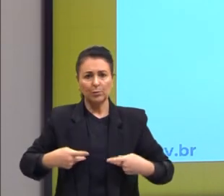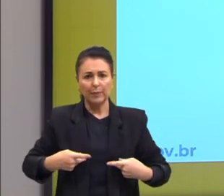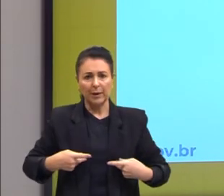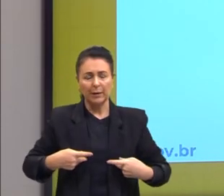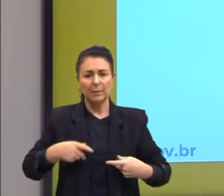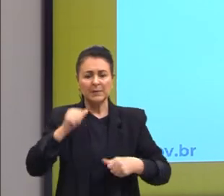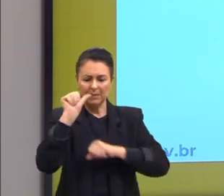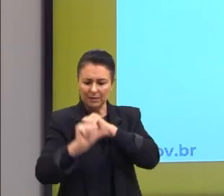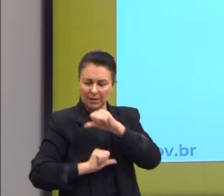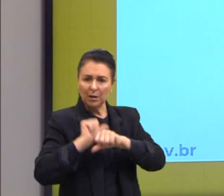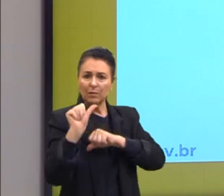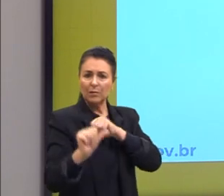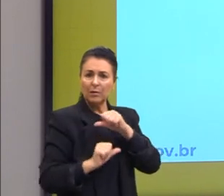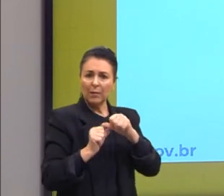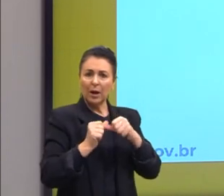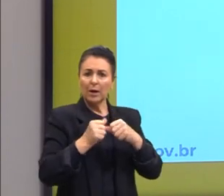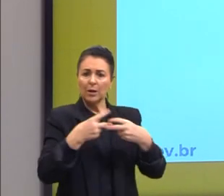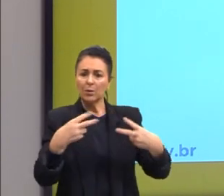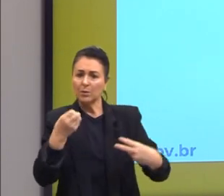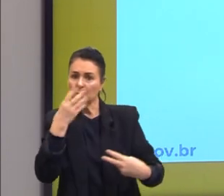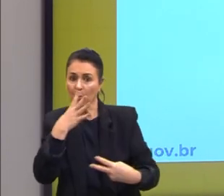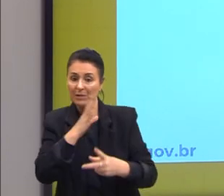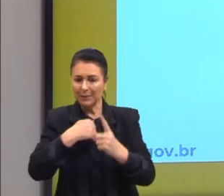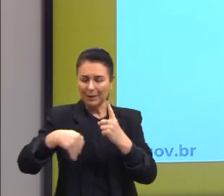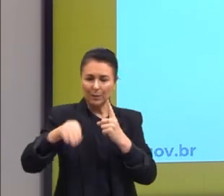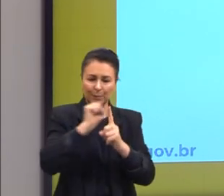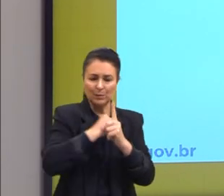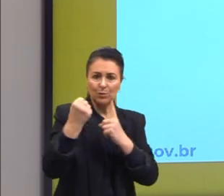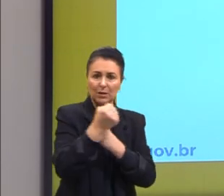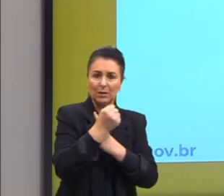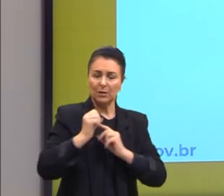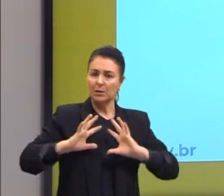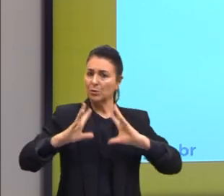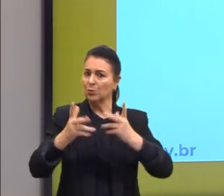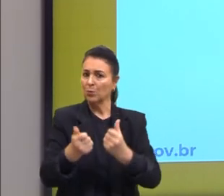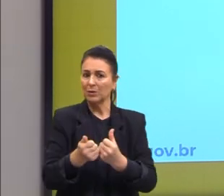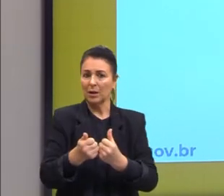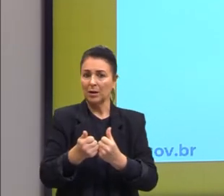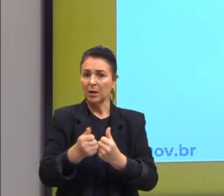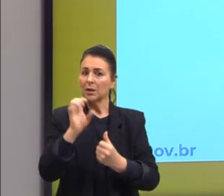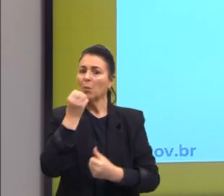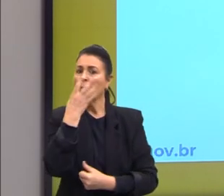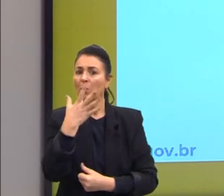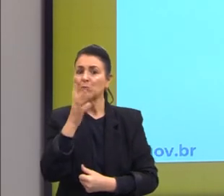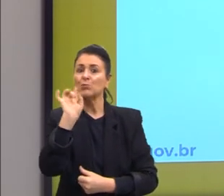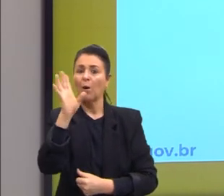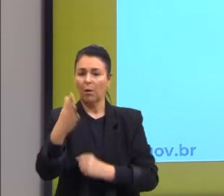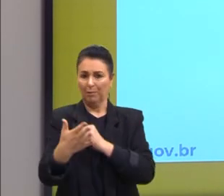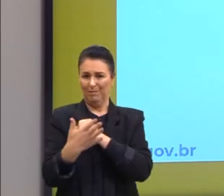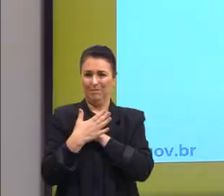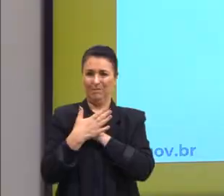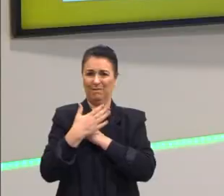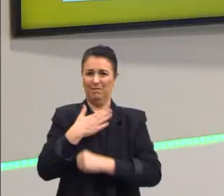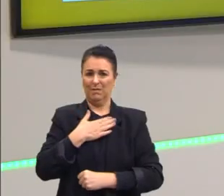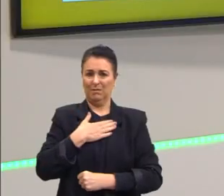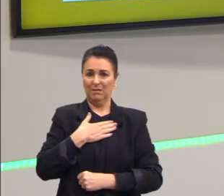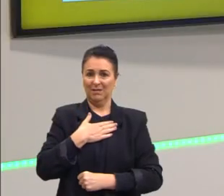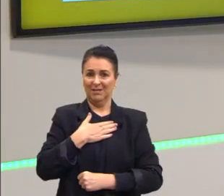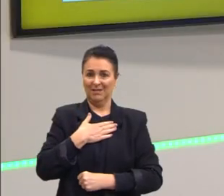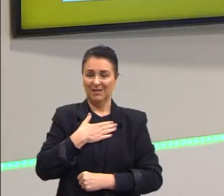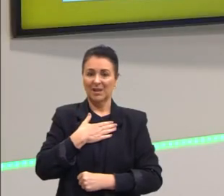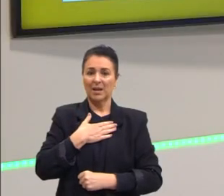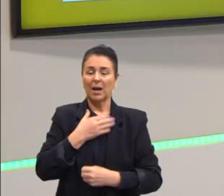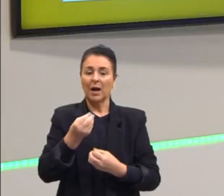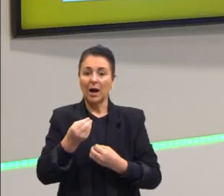transformada em lei universal da natureza. Como se você, a tua ação, a minha ação, era como